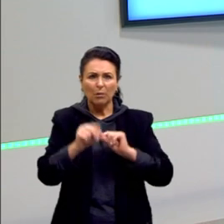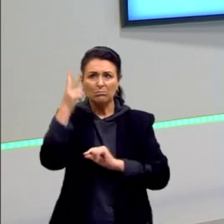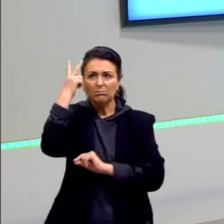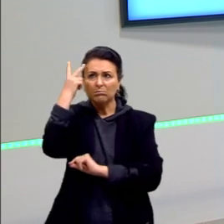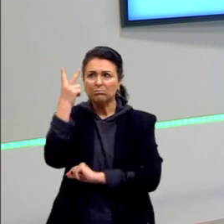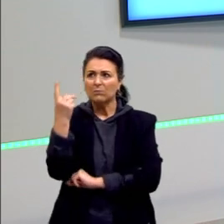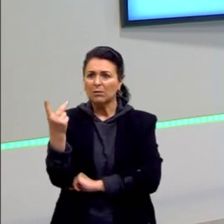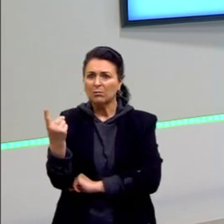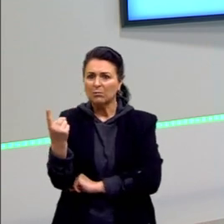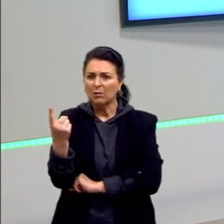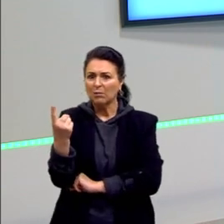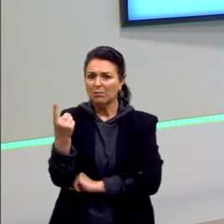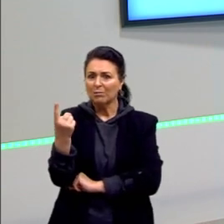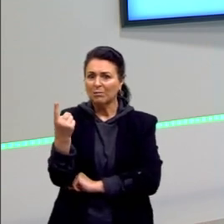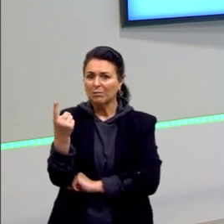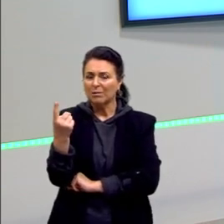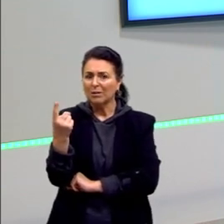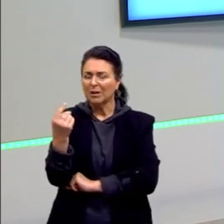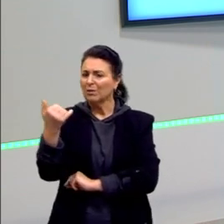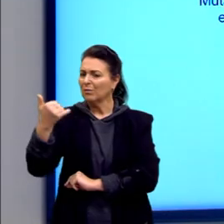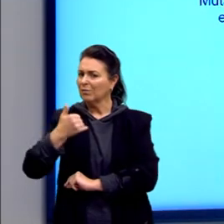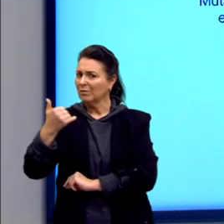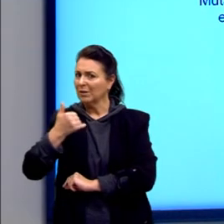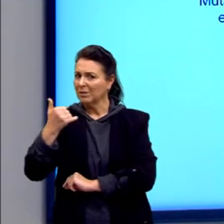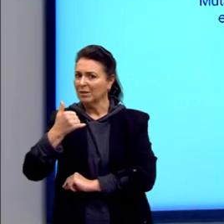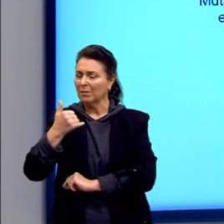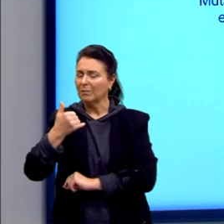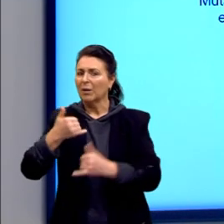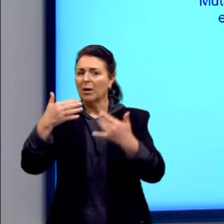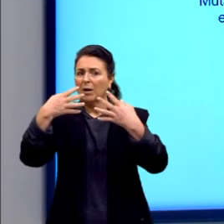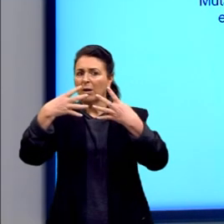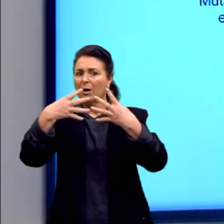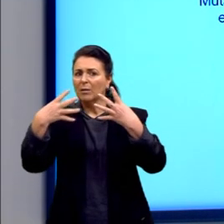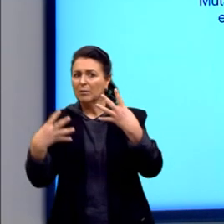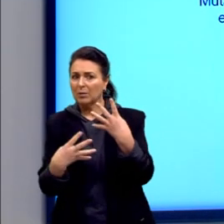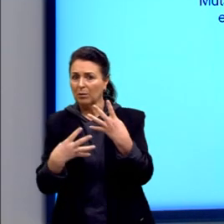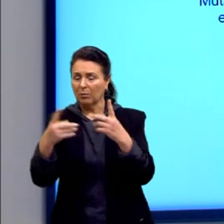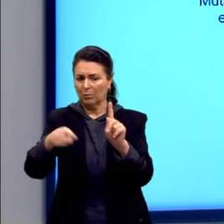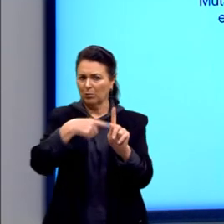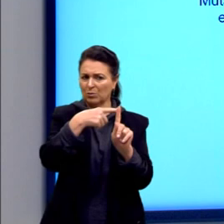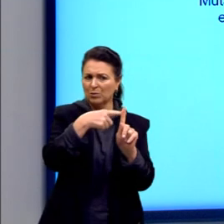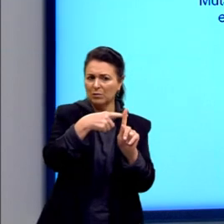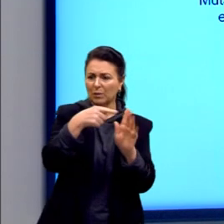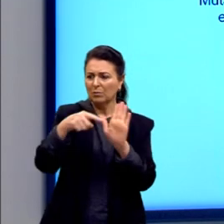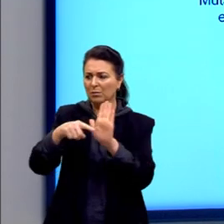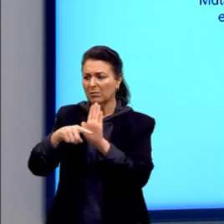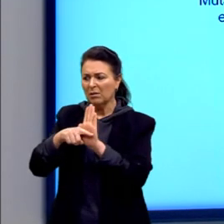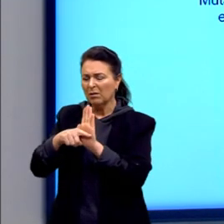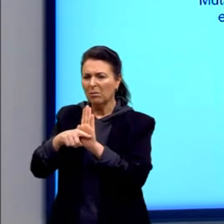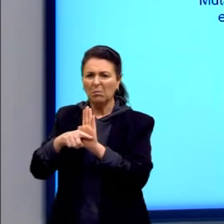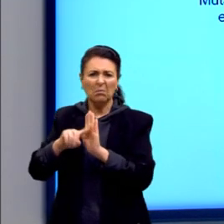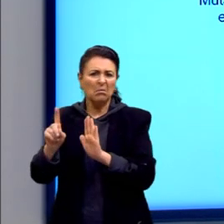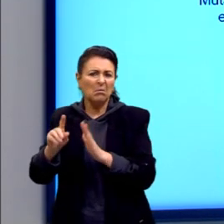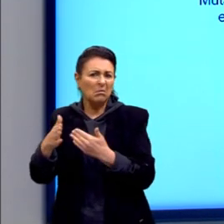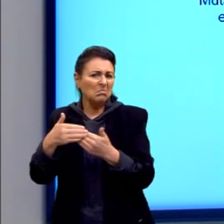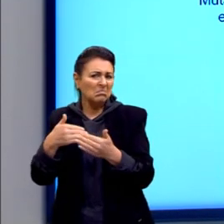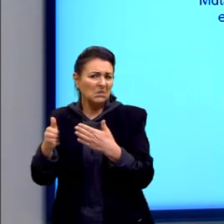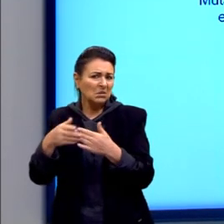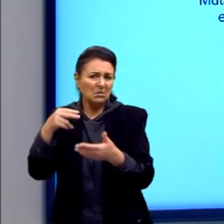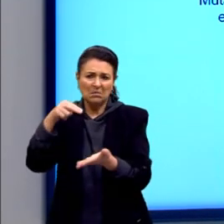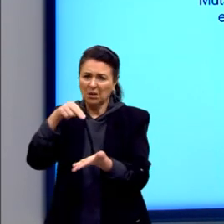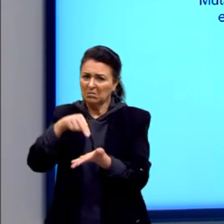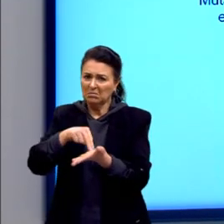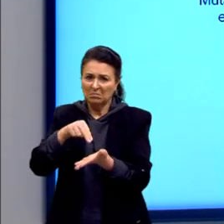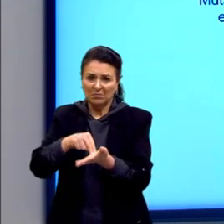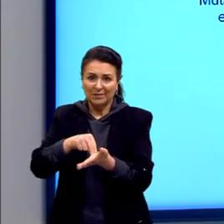vai dizer para nós se a mutação, ela está sendo positiva, negativa ou neutra, através